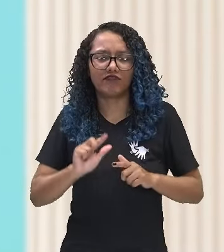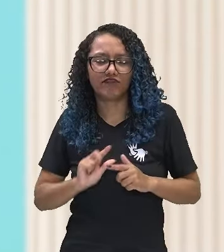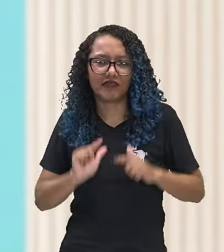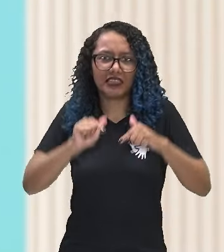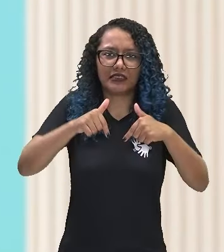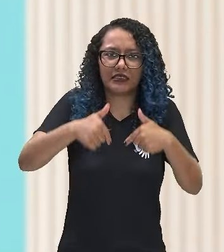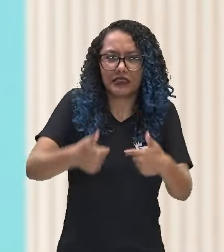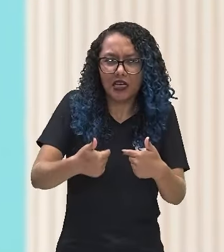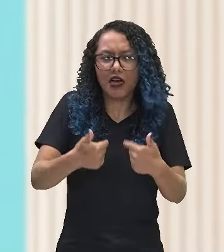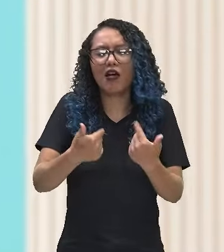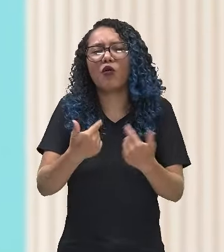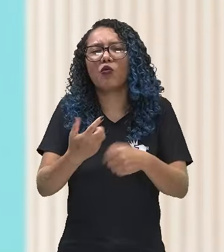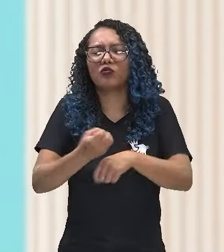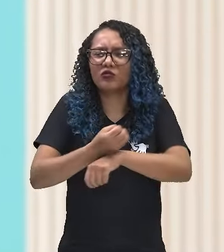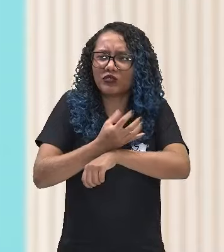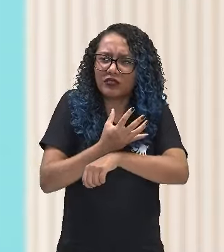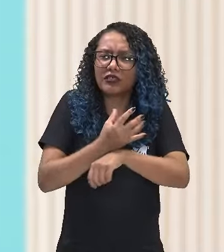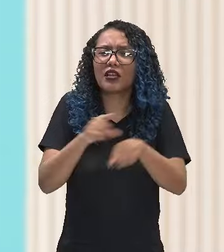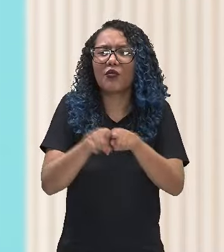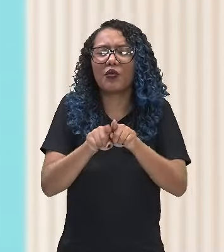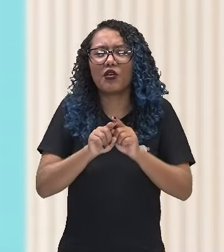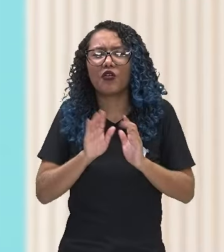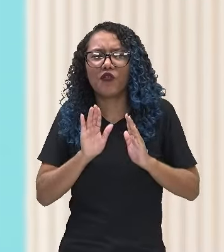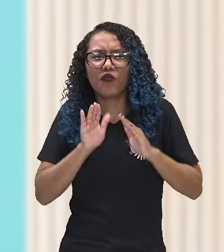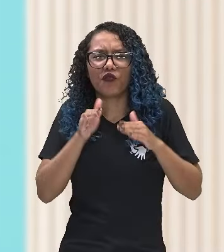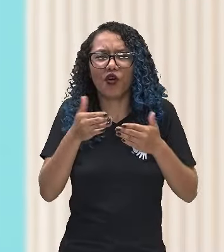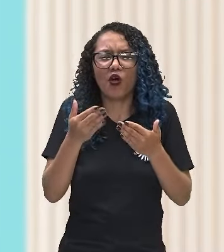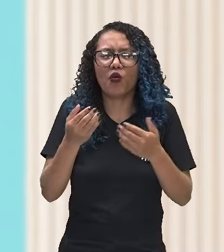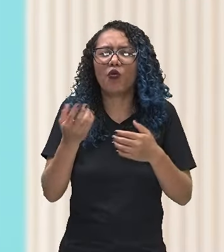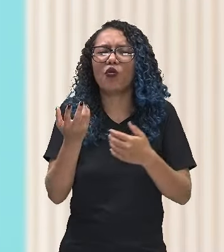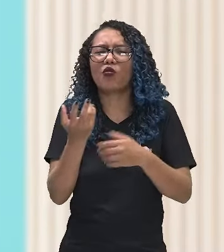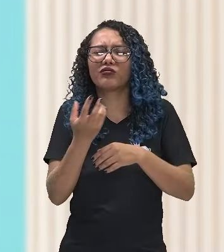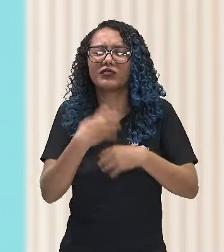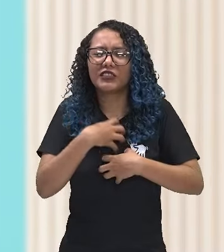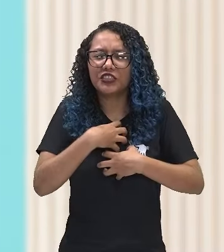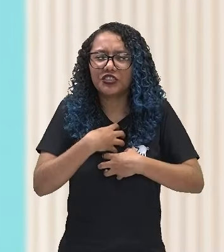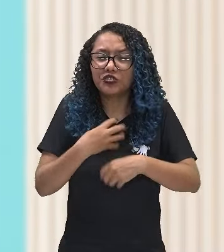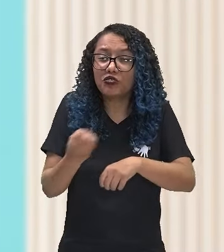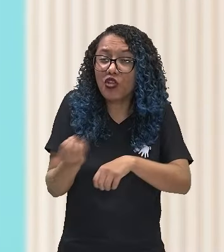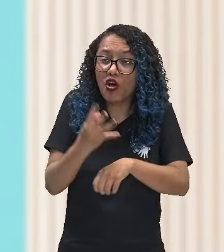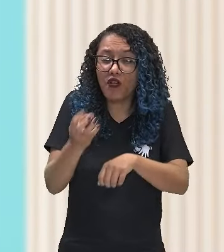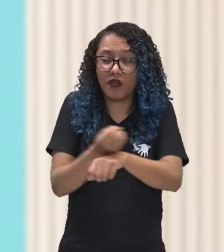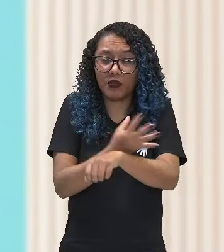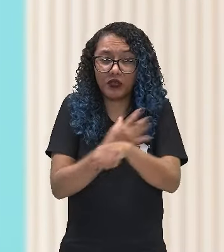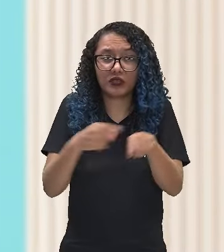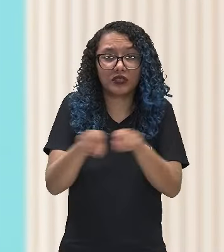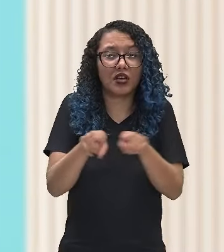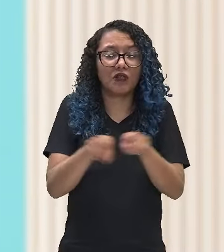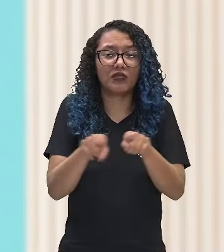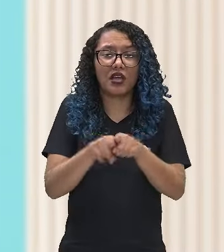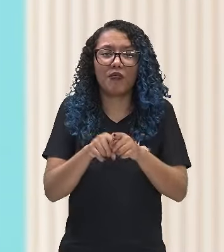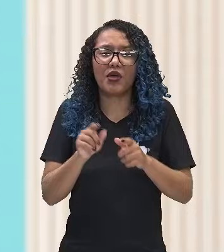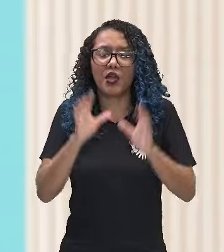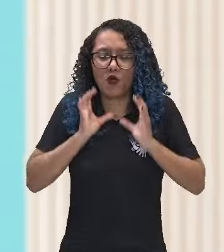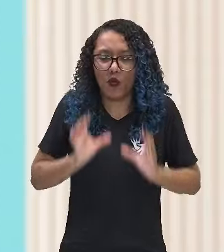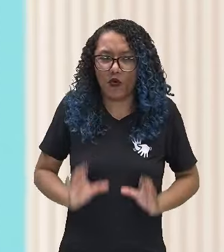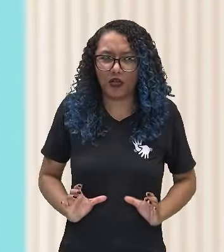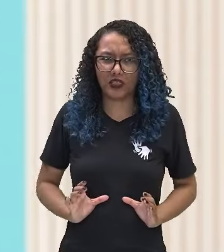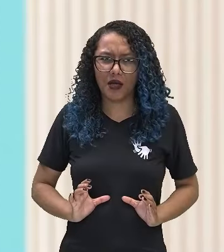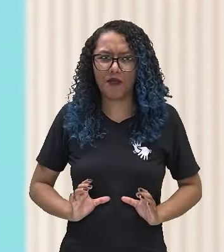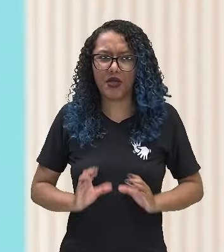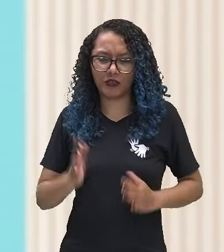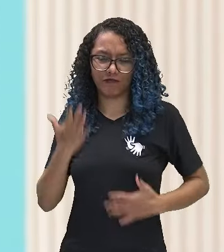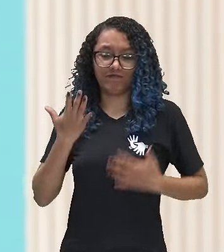emocional, busca incessante por novas emoções, comportamento impulsivo e procura contínua por uma